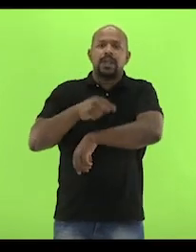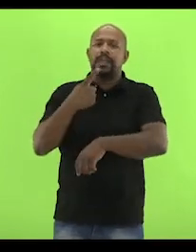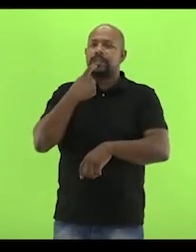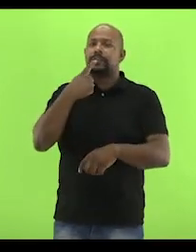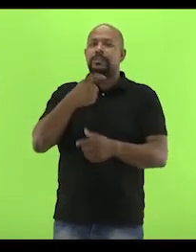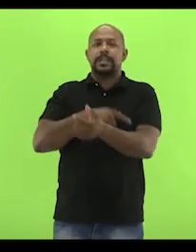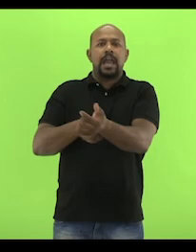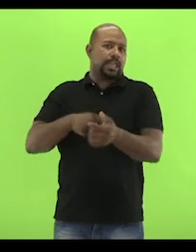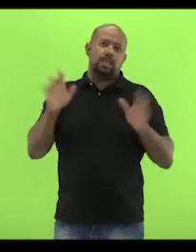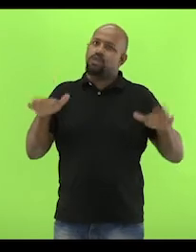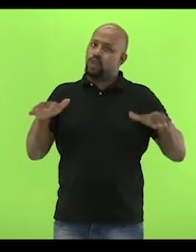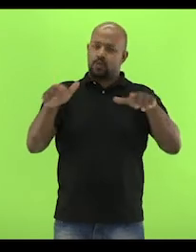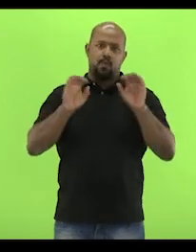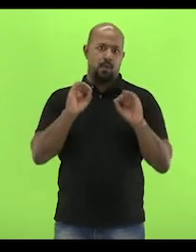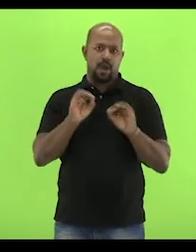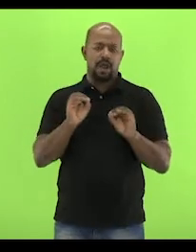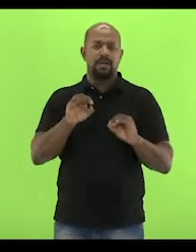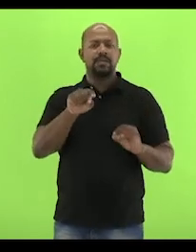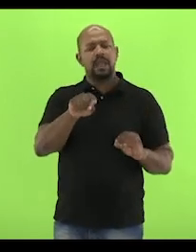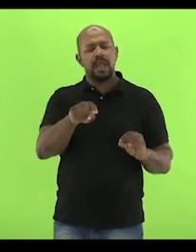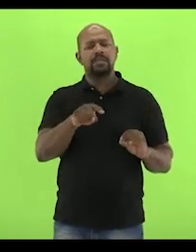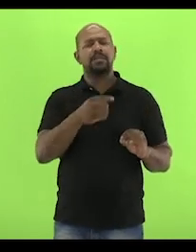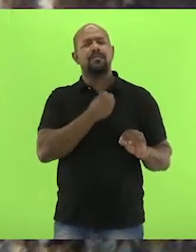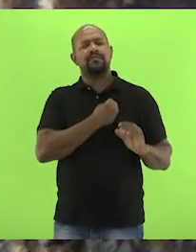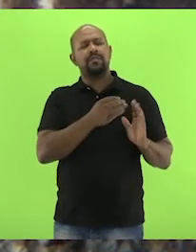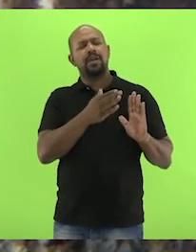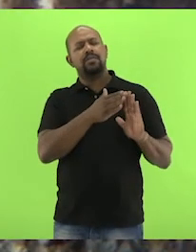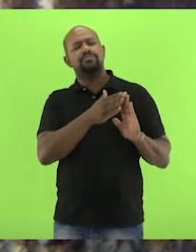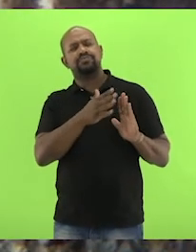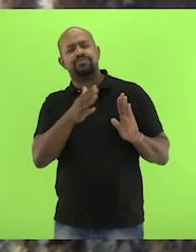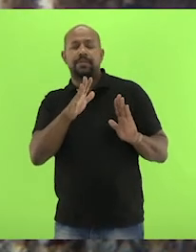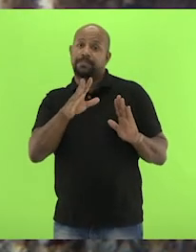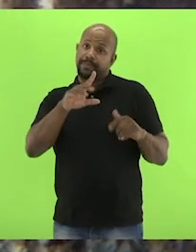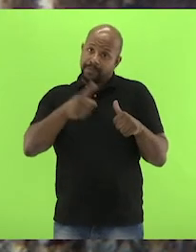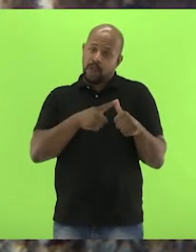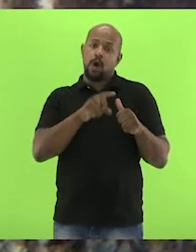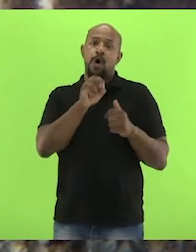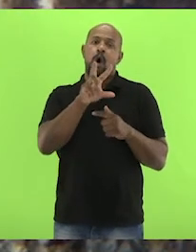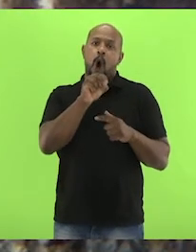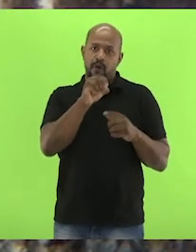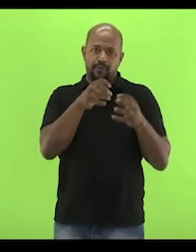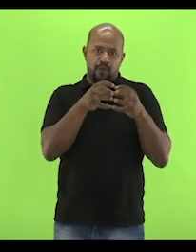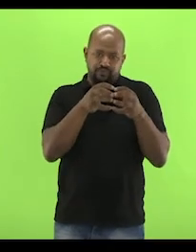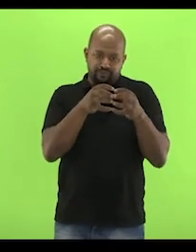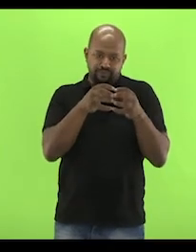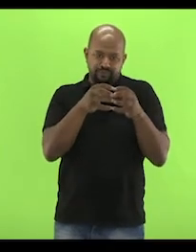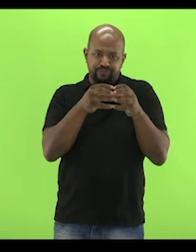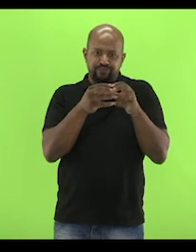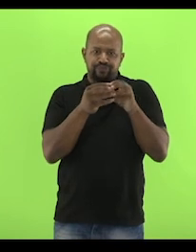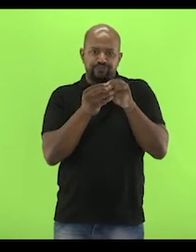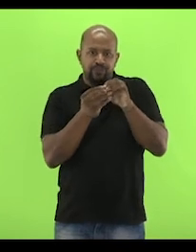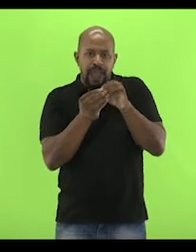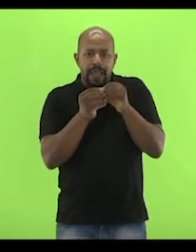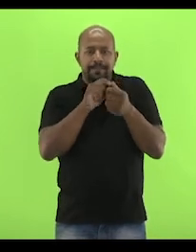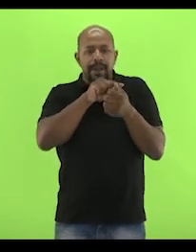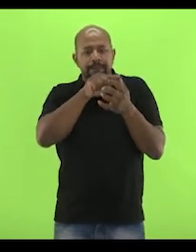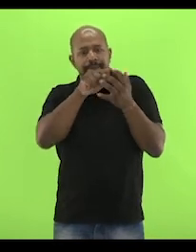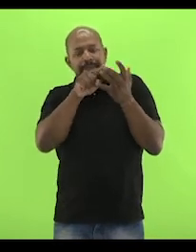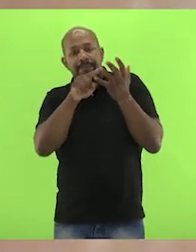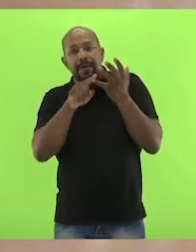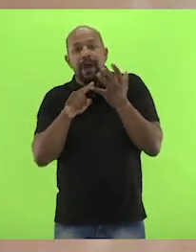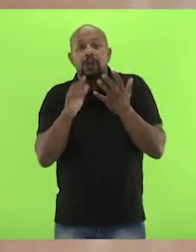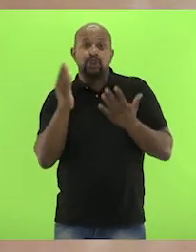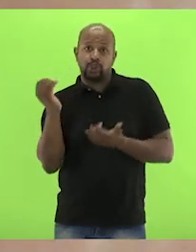fases da vida do percevejo. O ciclo de vida apresenta uma fase de ovo, seguida de cinco fases jovens até chegar ao